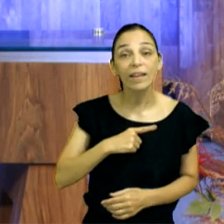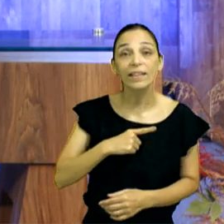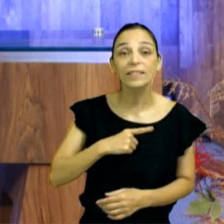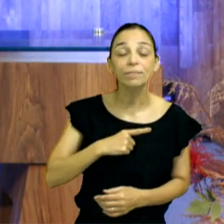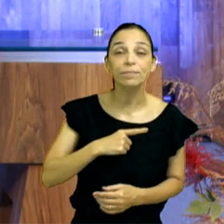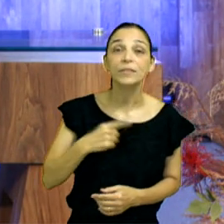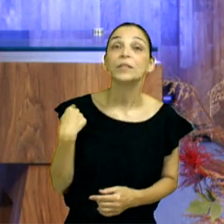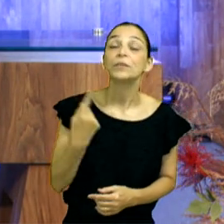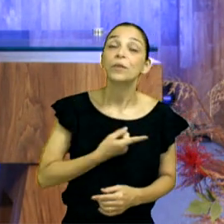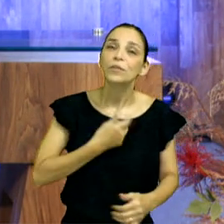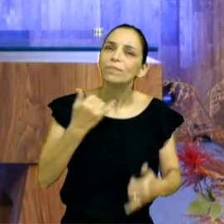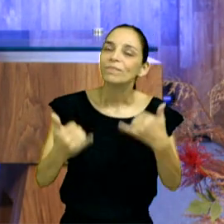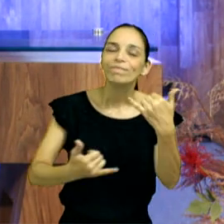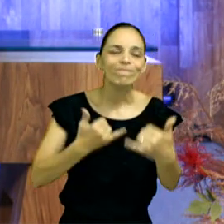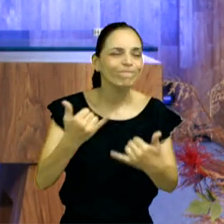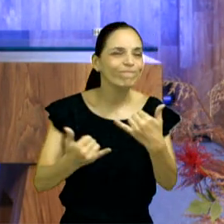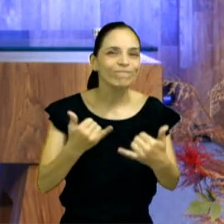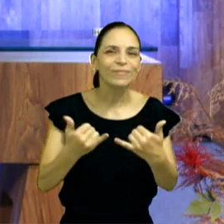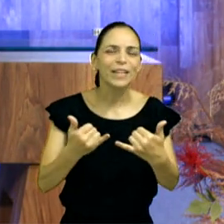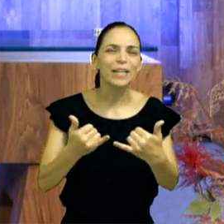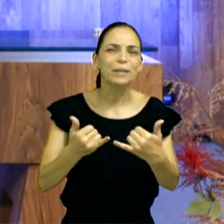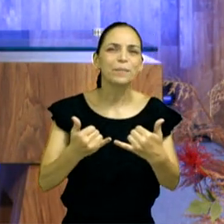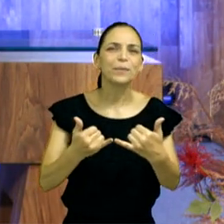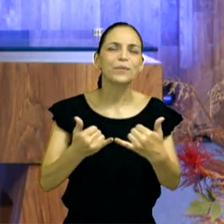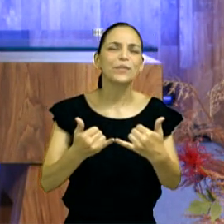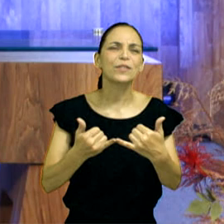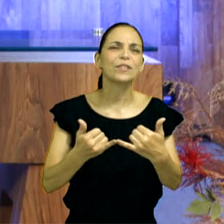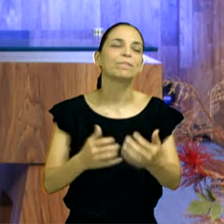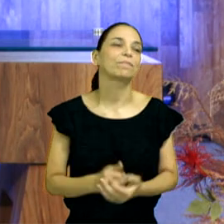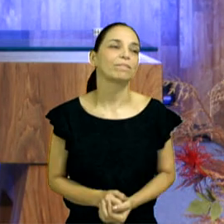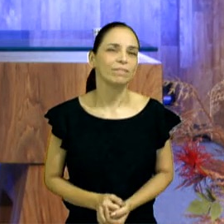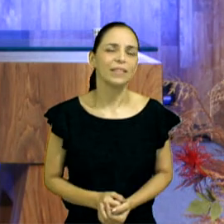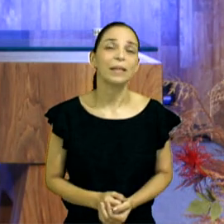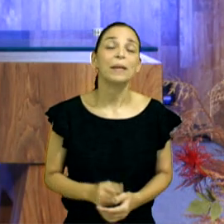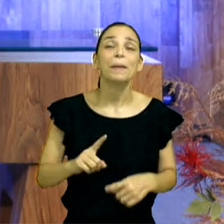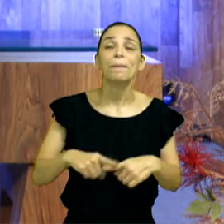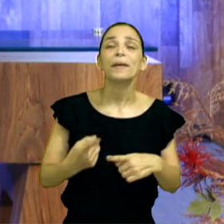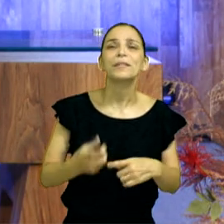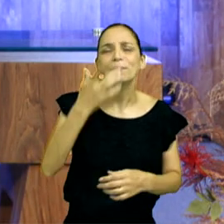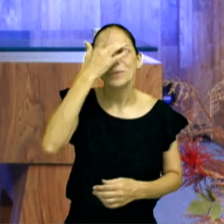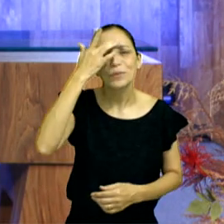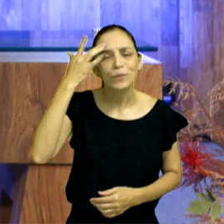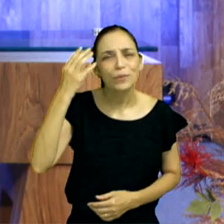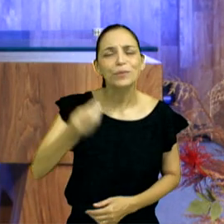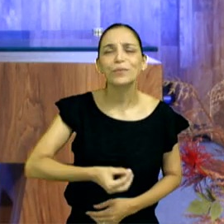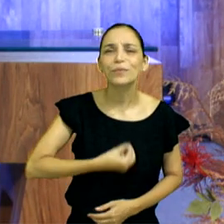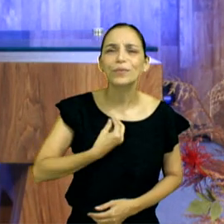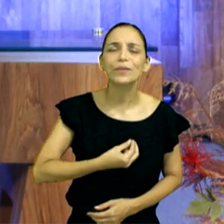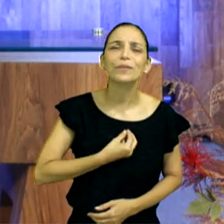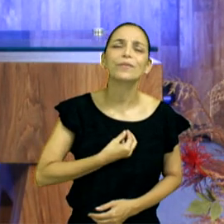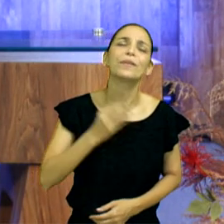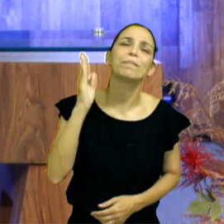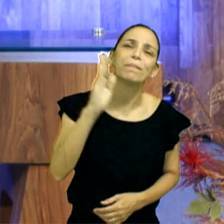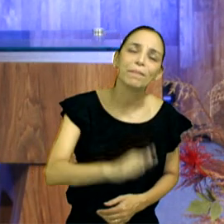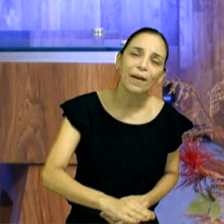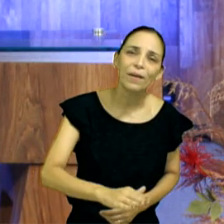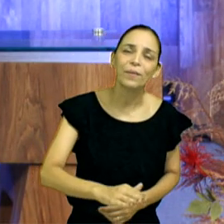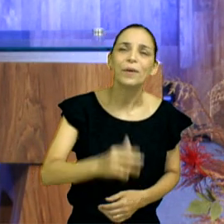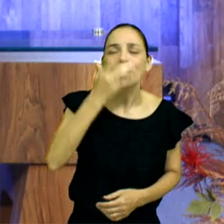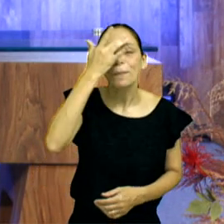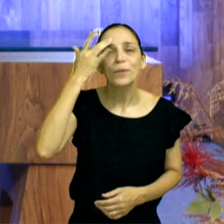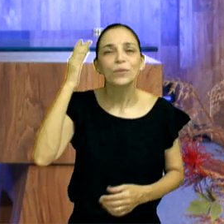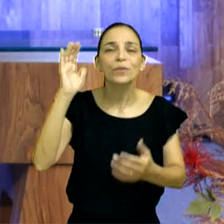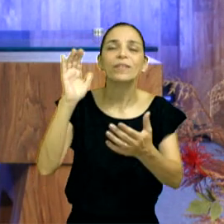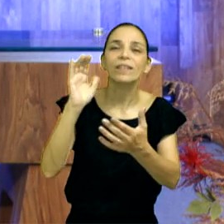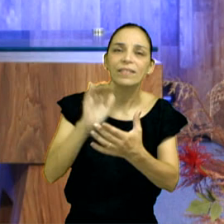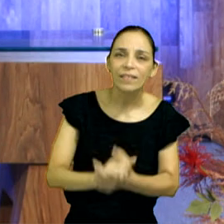a gente brinca com isso, sorri, fala de príncipe e princesa. Quanta gente está vivendo mal, amados? Quantas pessoas casadas ou solteiras estão